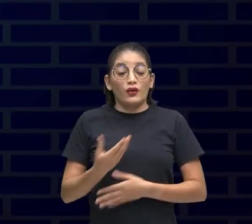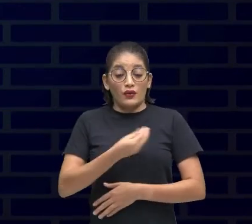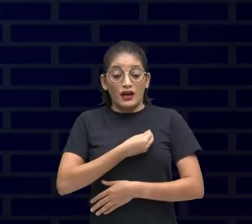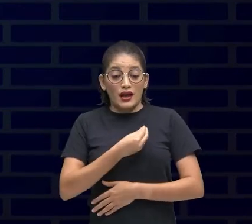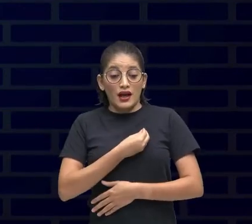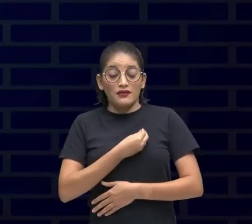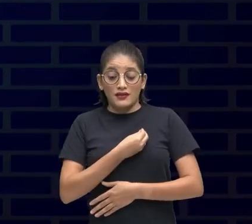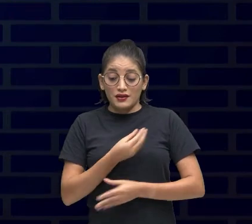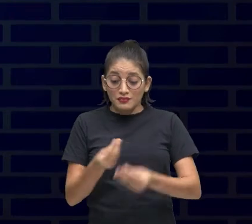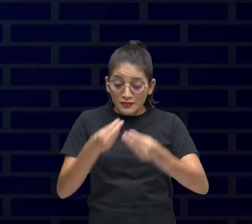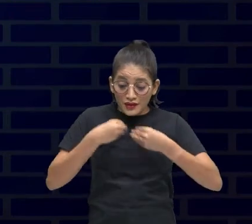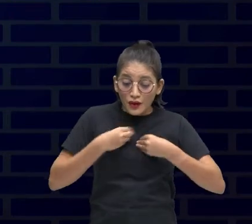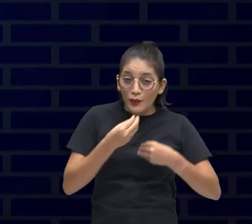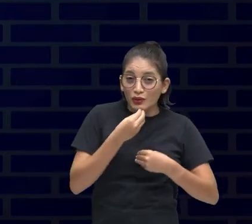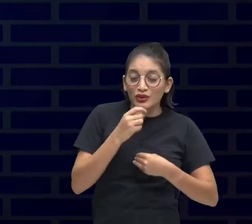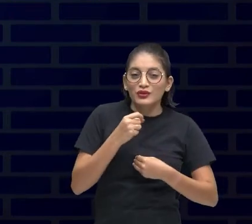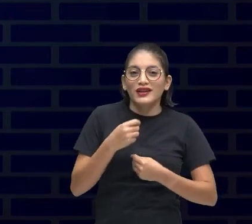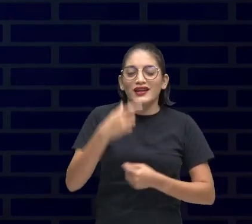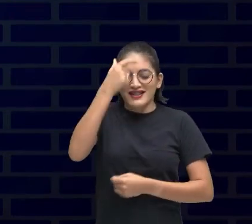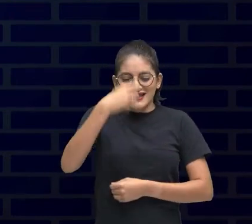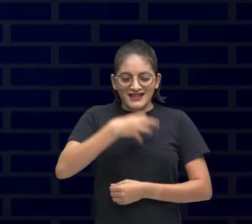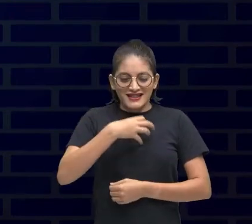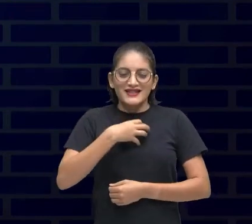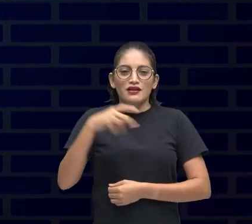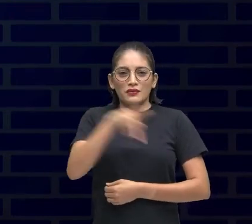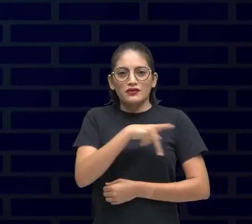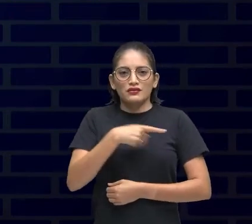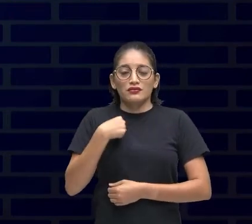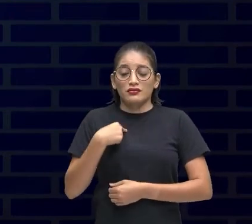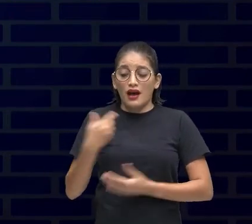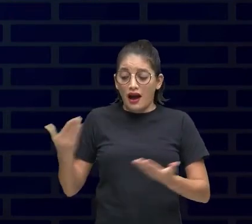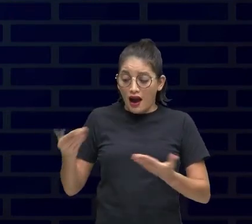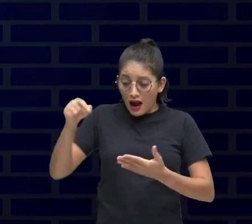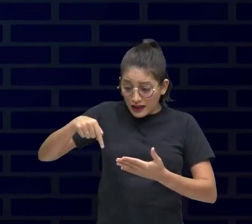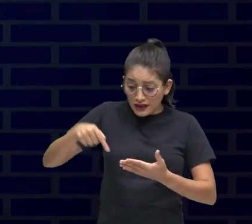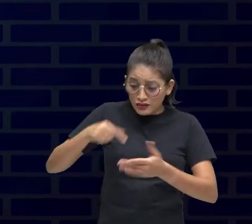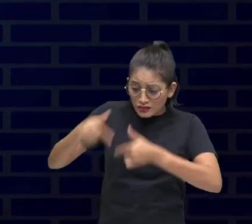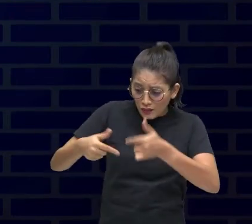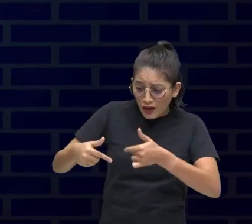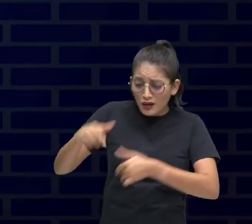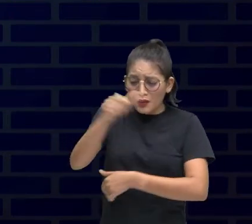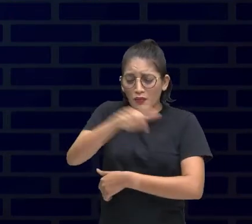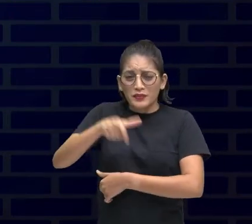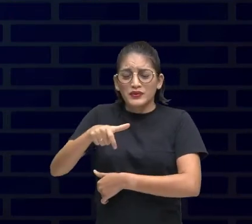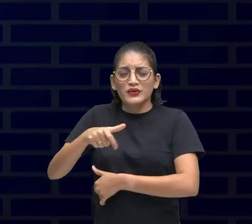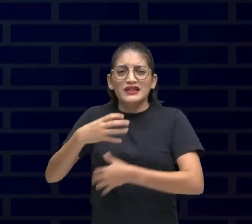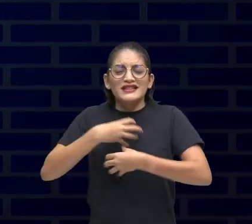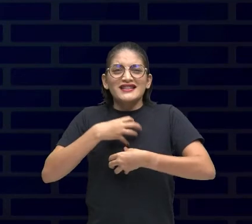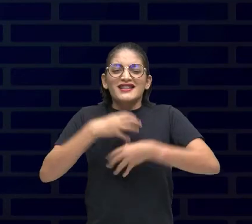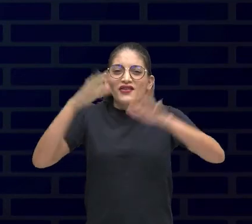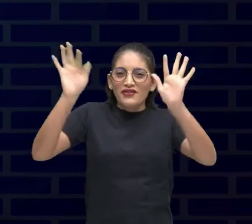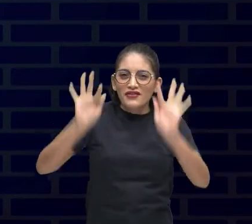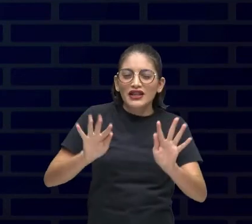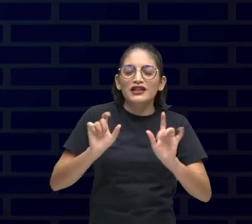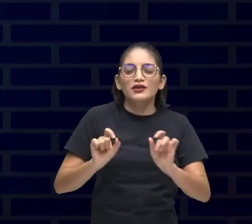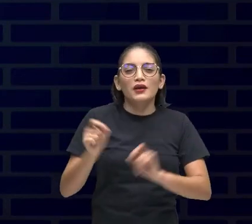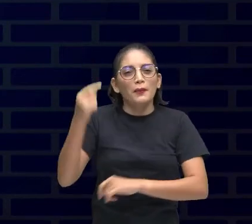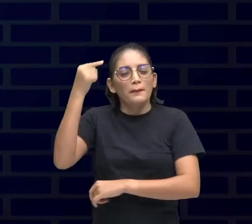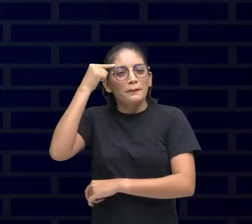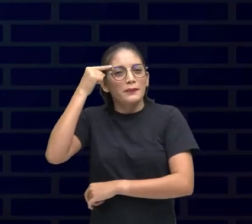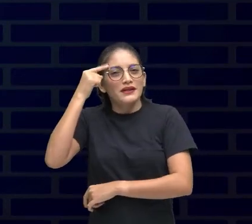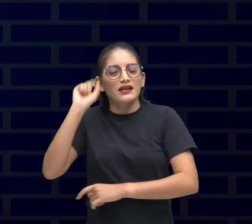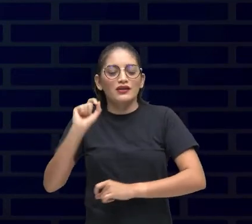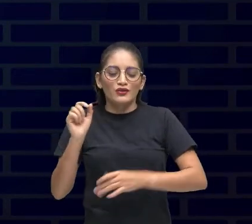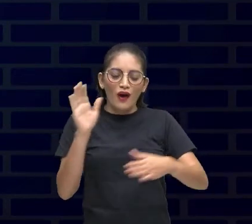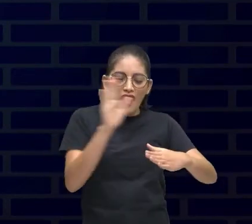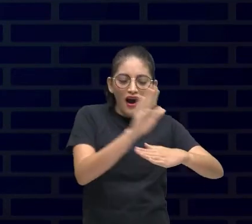professor Aquele que trabalha com pessoas E nada me deixa mais feliz Do que pensar em que eu estou